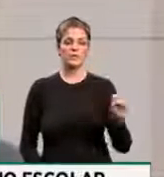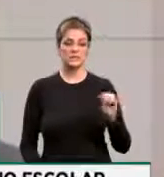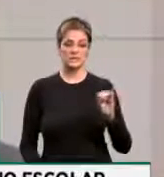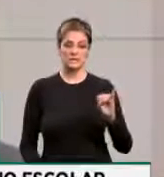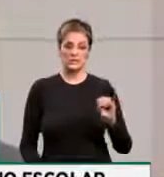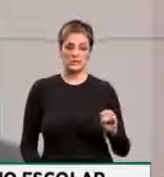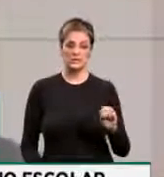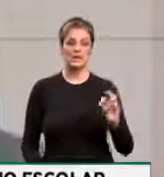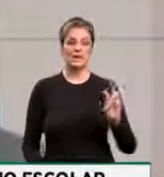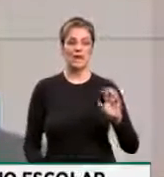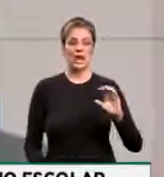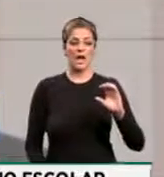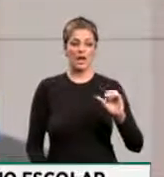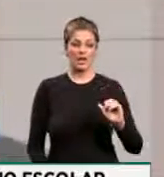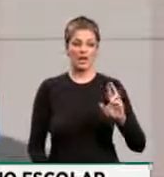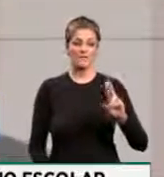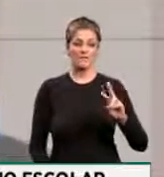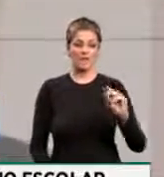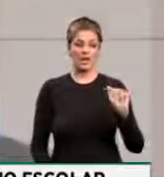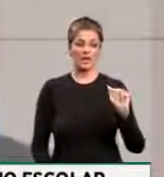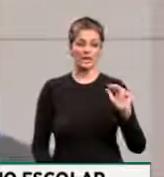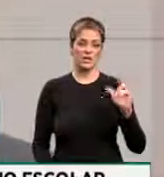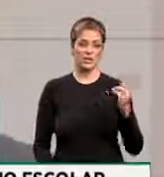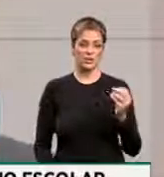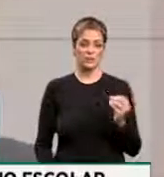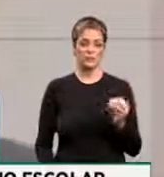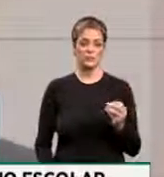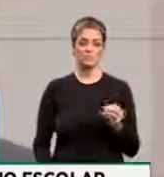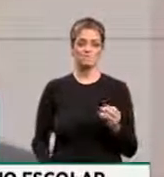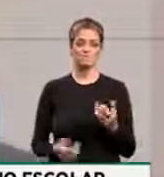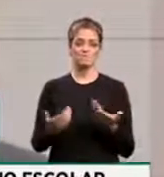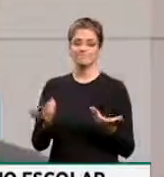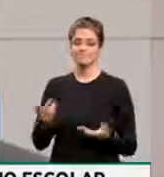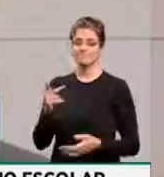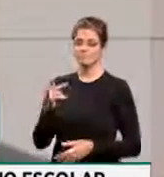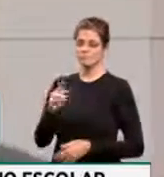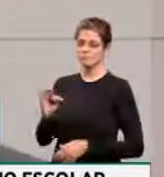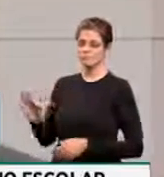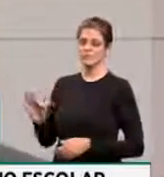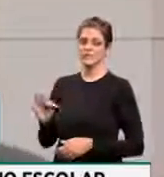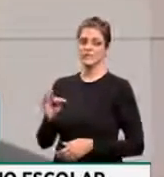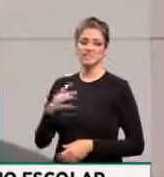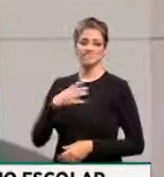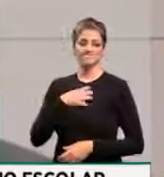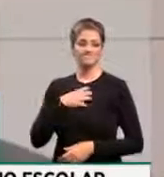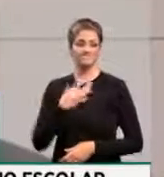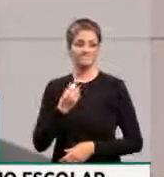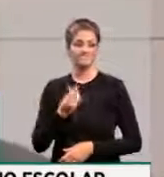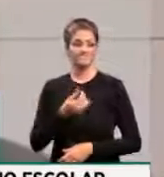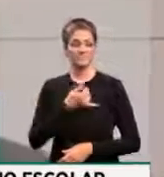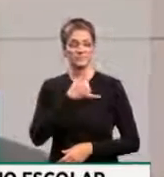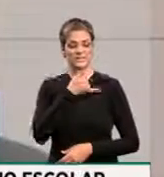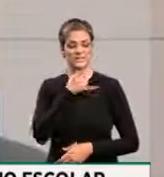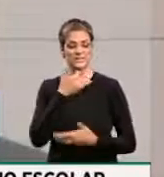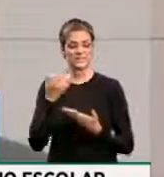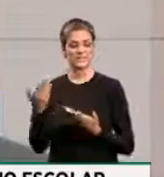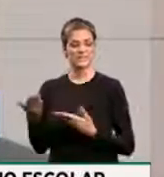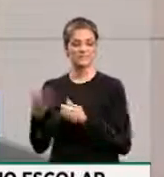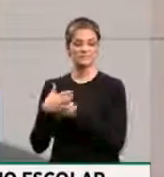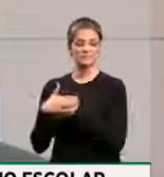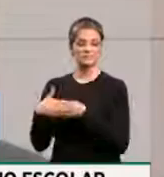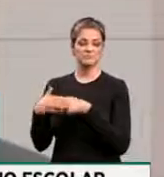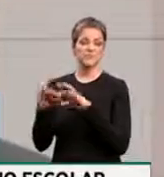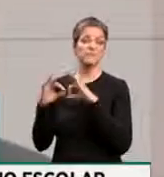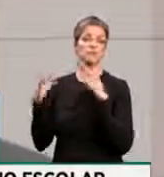transmitir a todos os colegas do PT os nossos sentimentos, a nossa solidariedade, em especial a